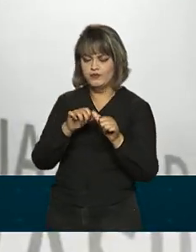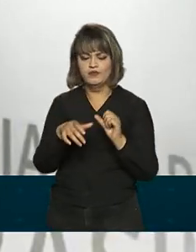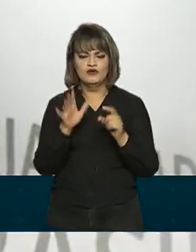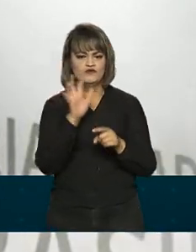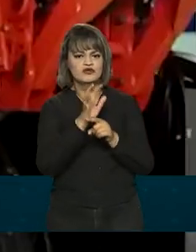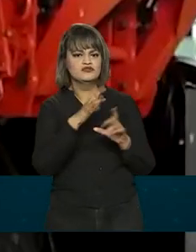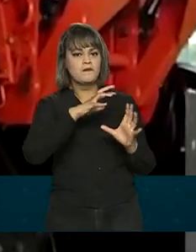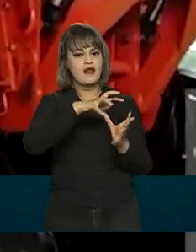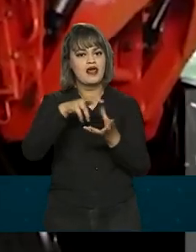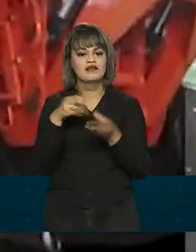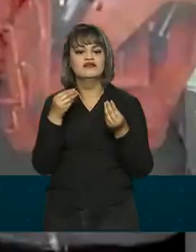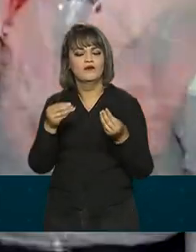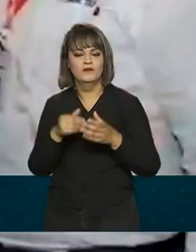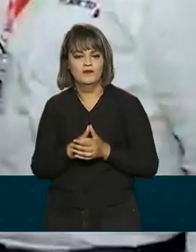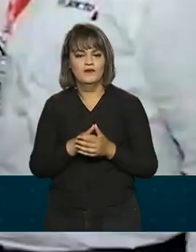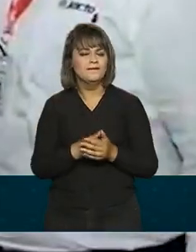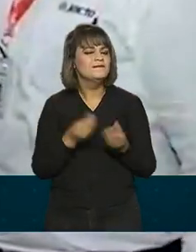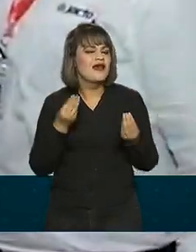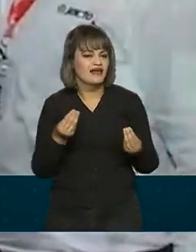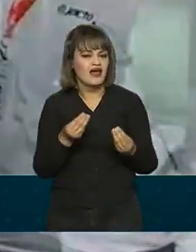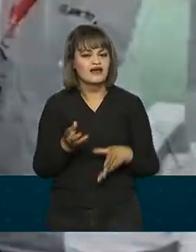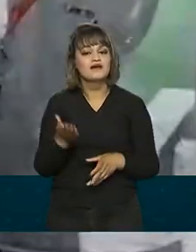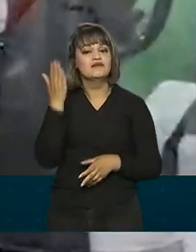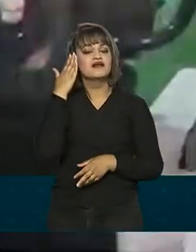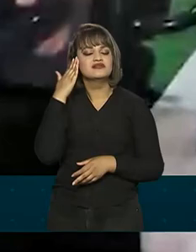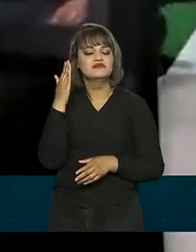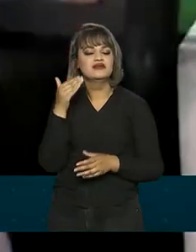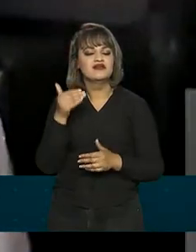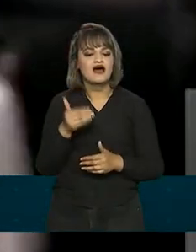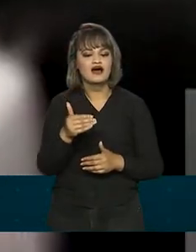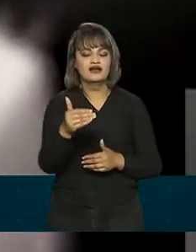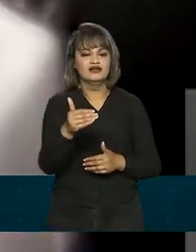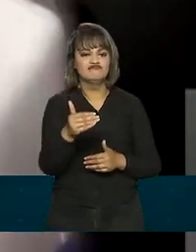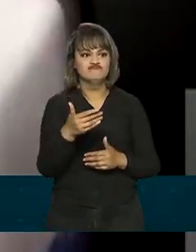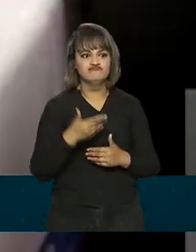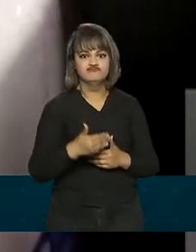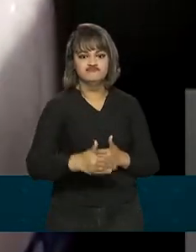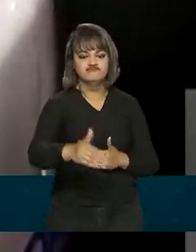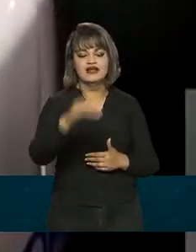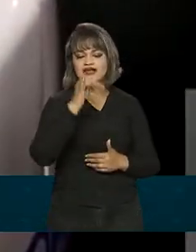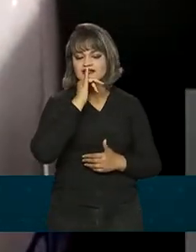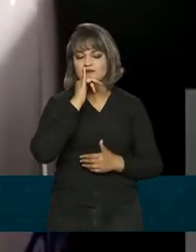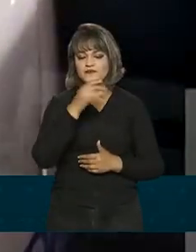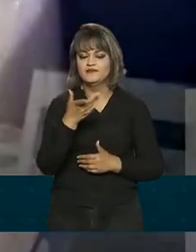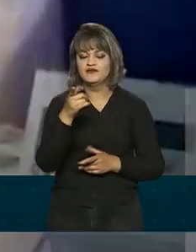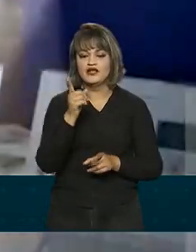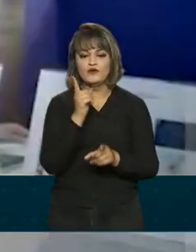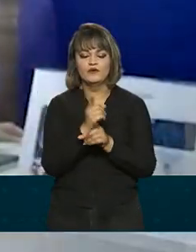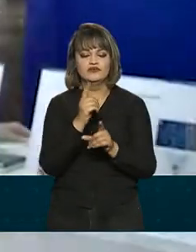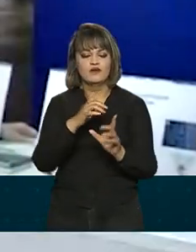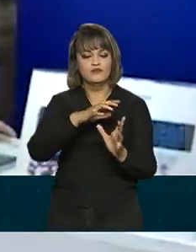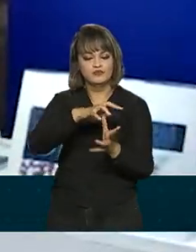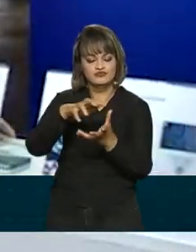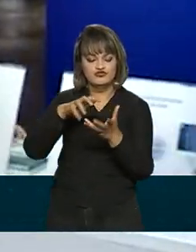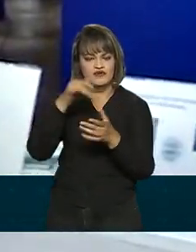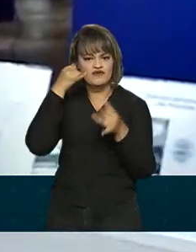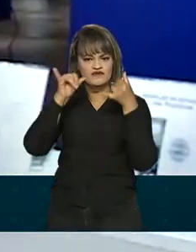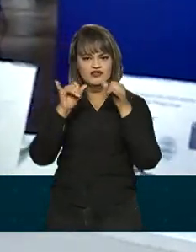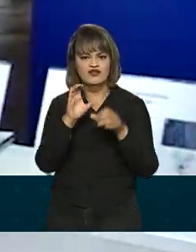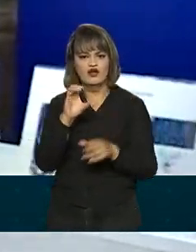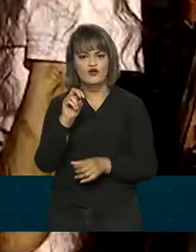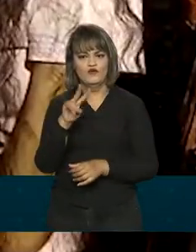o planeta. A ideia é discutir questões que ultrapassam fronteiras, como o enfrentamento mundial à Covid